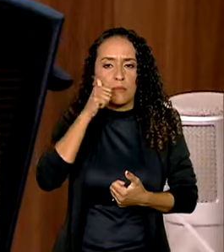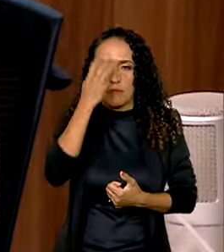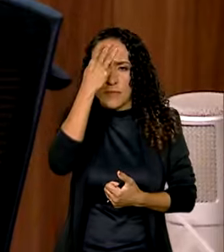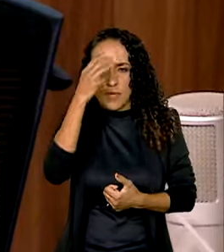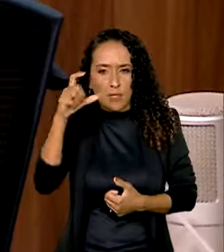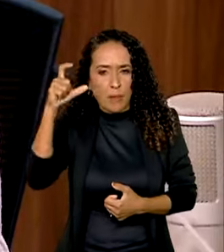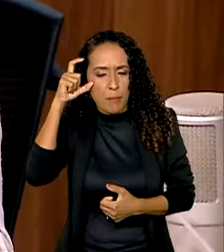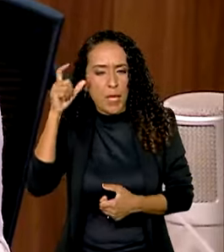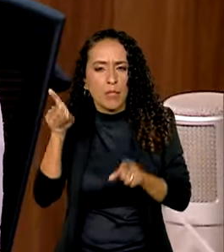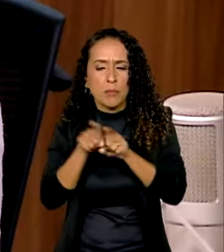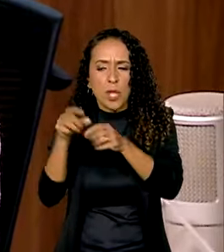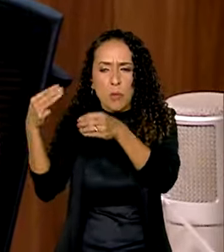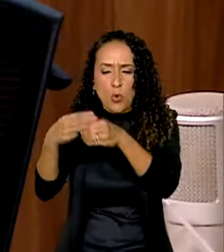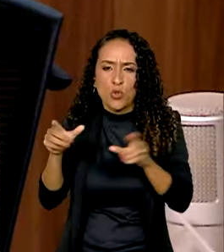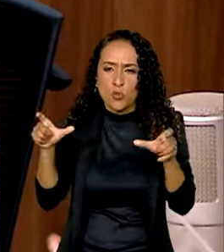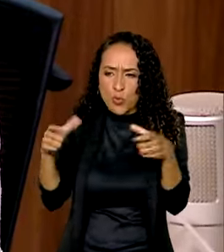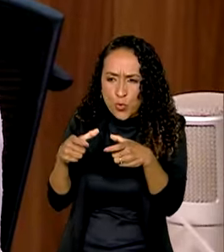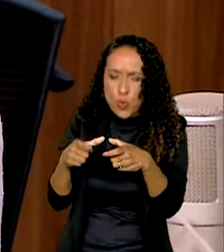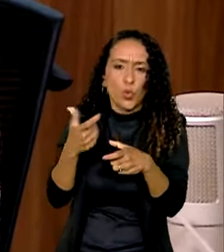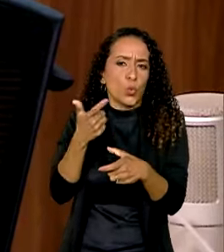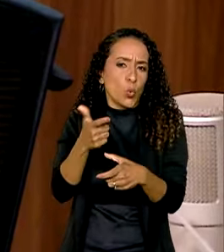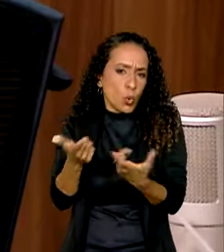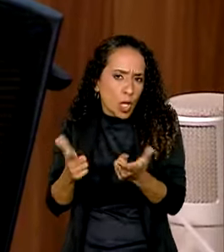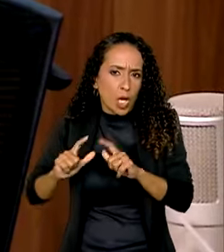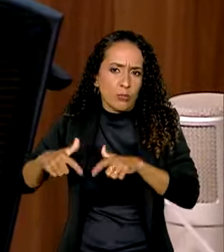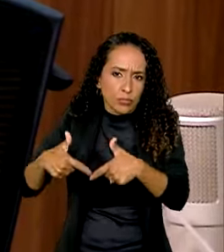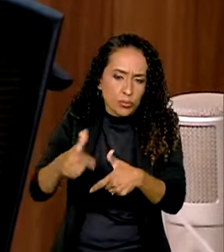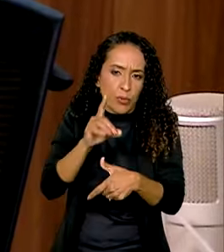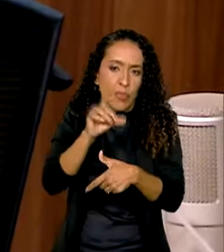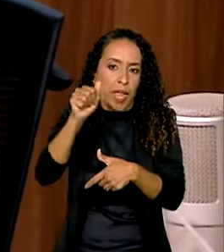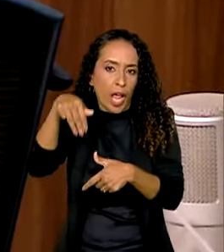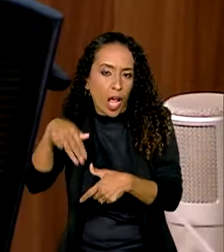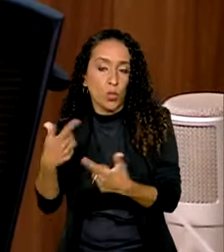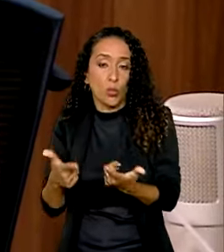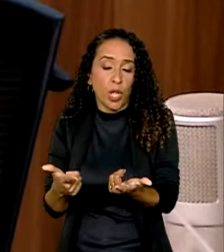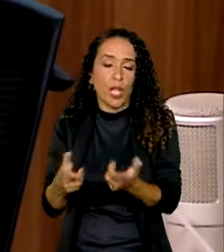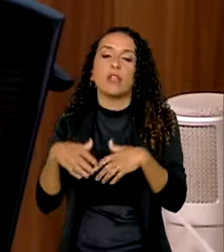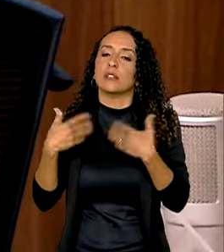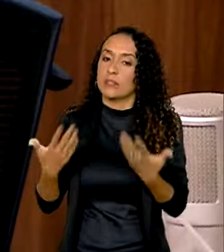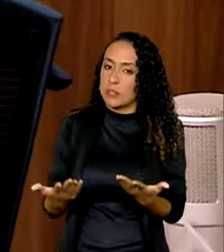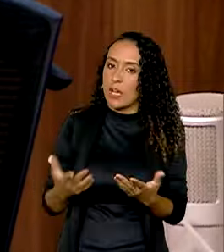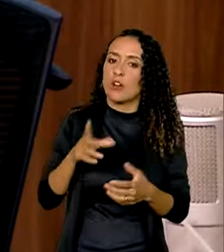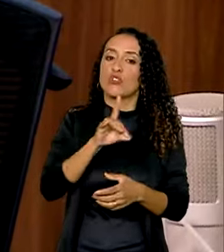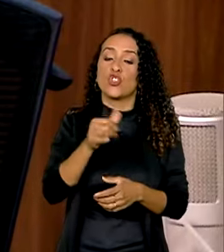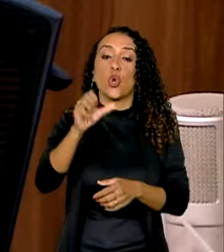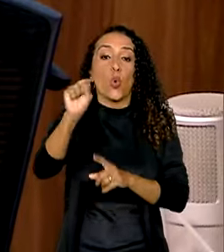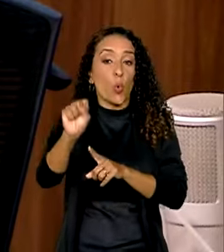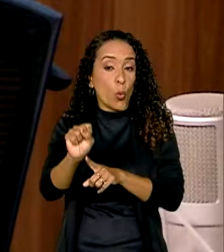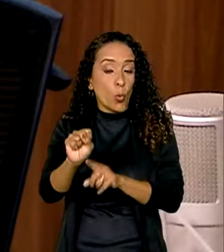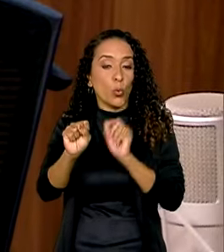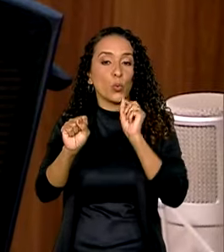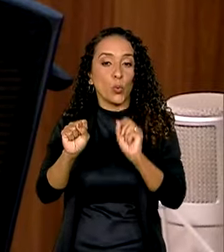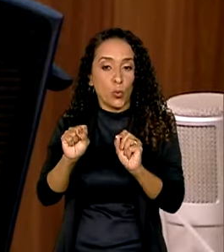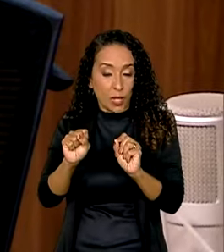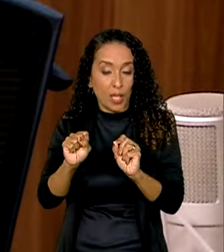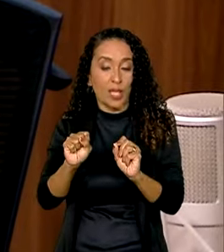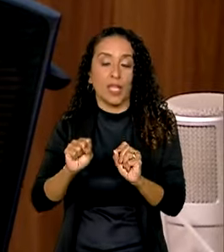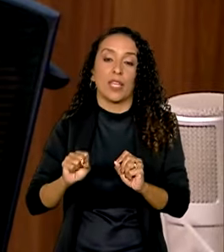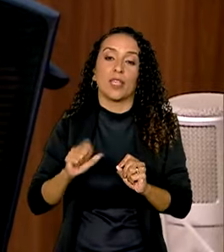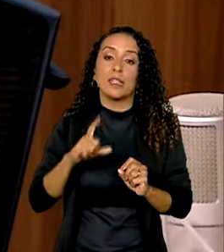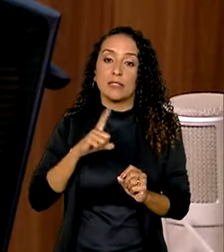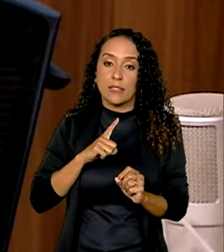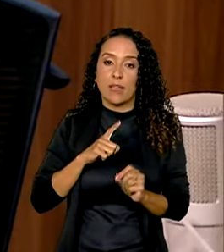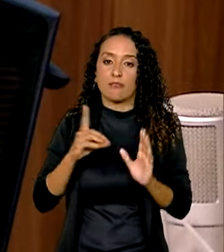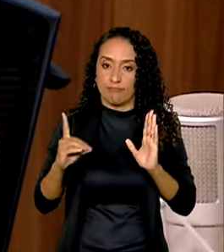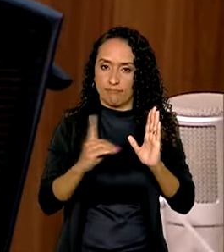pequenos, né? Onde não vão ter serviço, não tem DEAM. E nós vamos ter no dia 8, né? Então, nós teremos